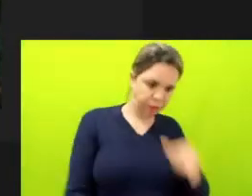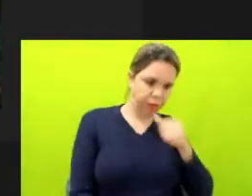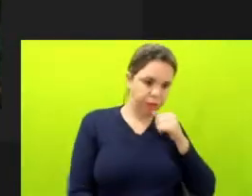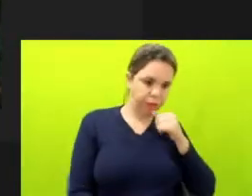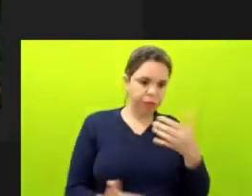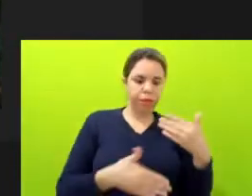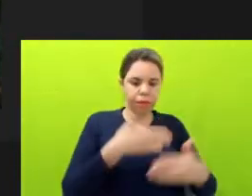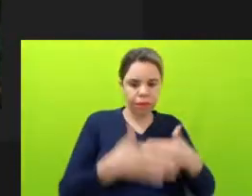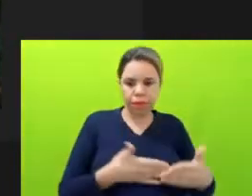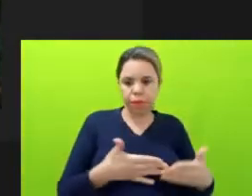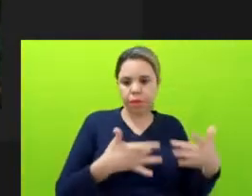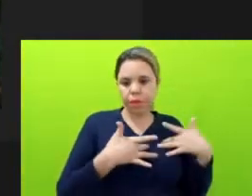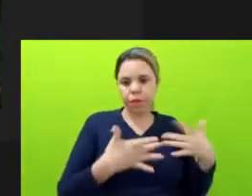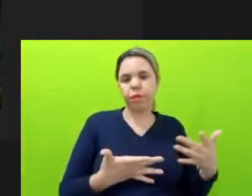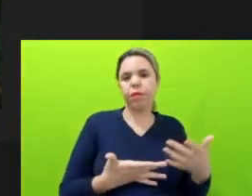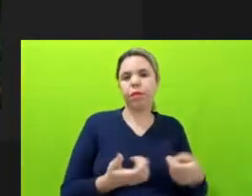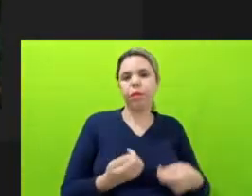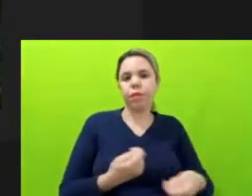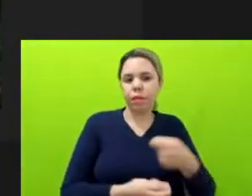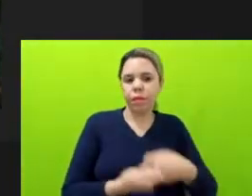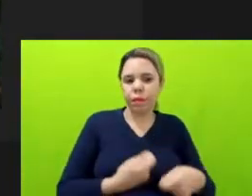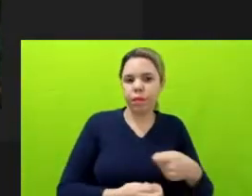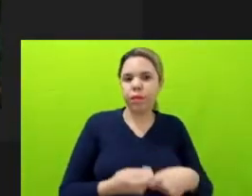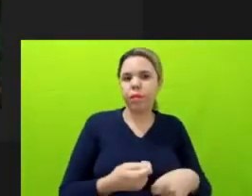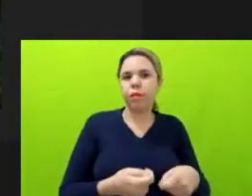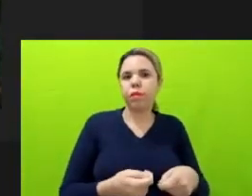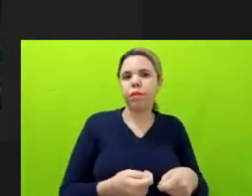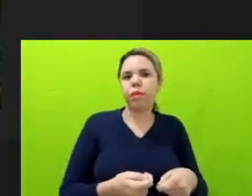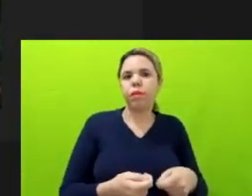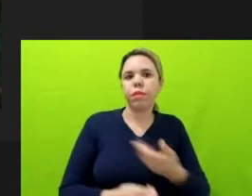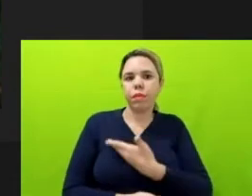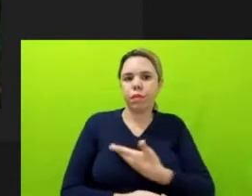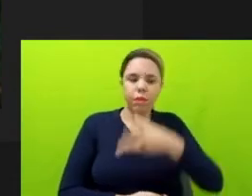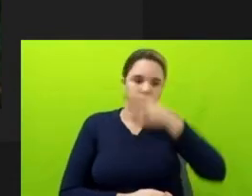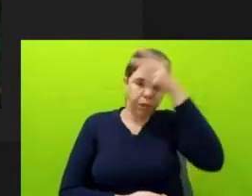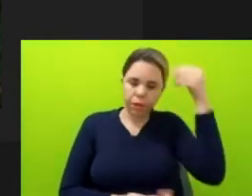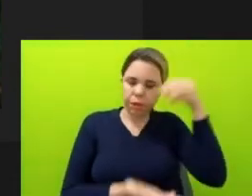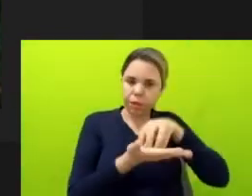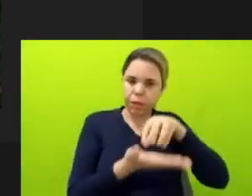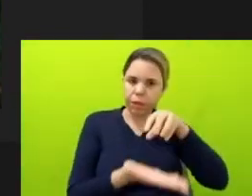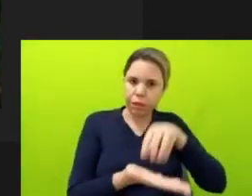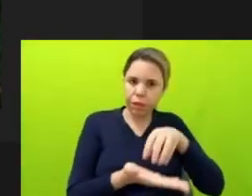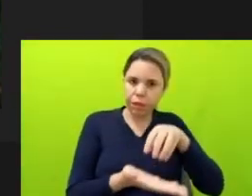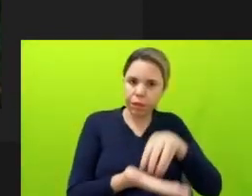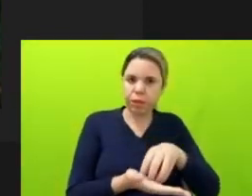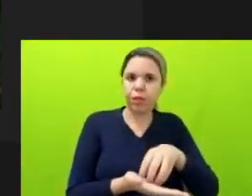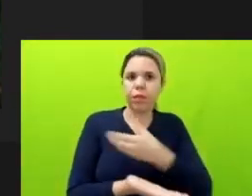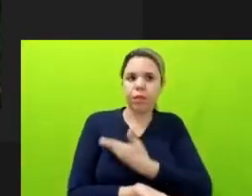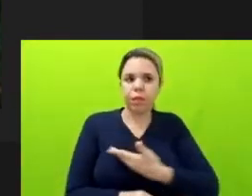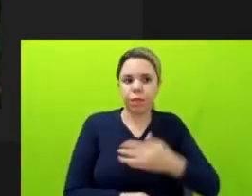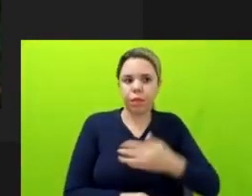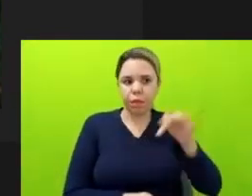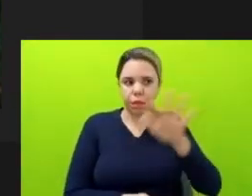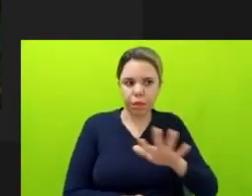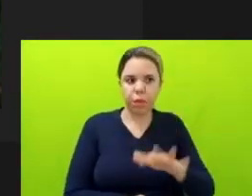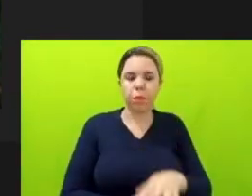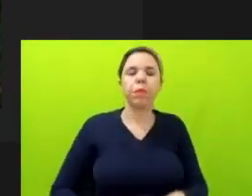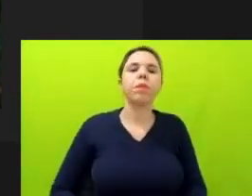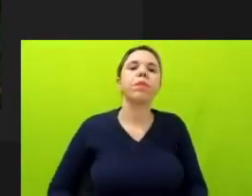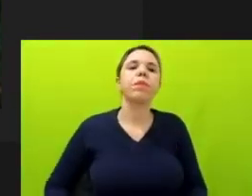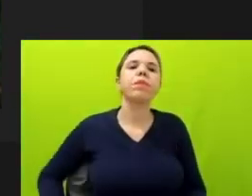federal, um órgão estadual, o Ministério Público e a Agência do Executivo, né, e, além de tudo,